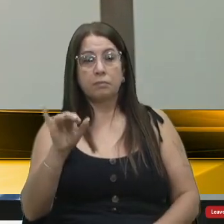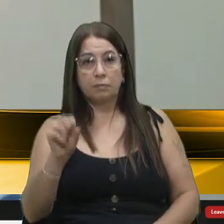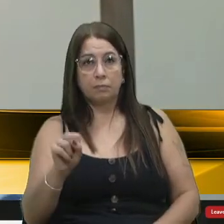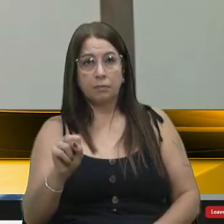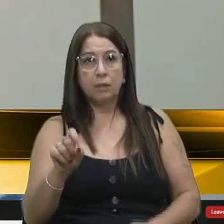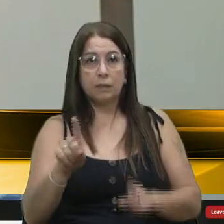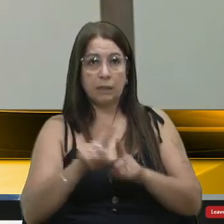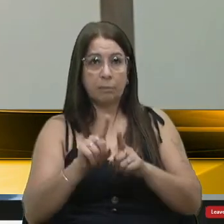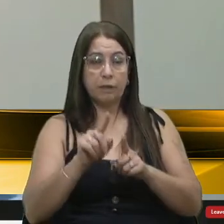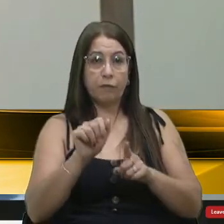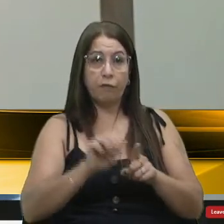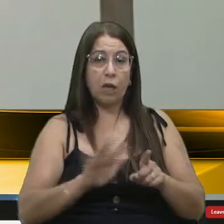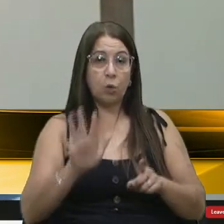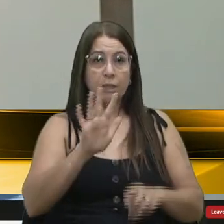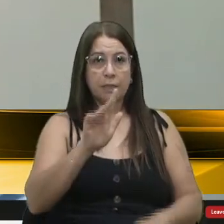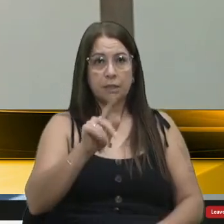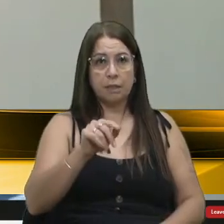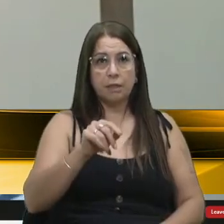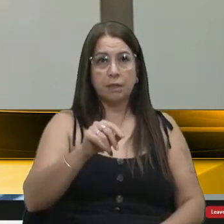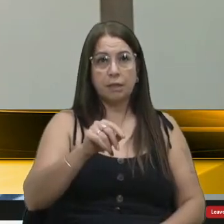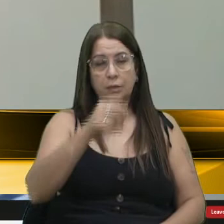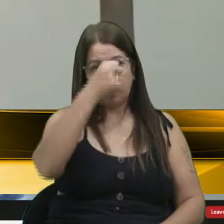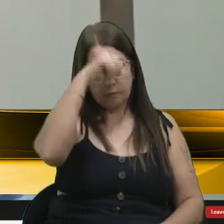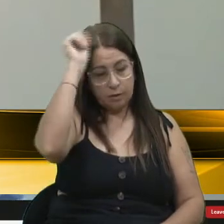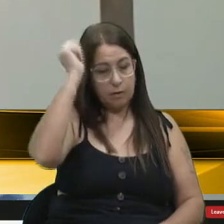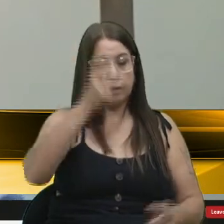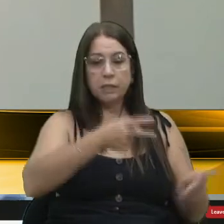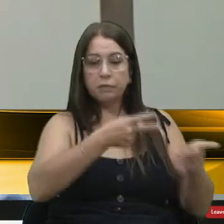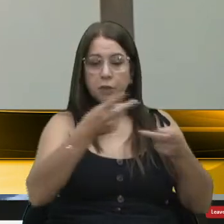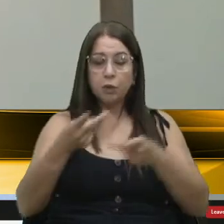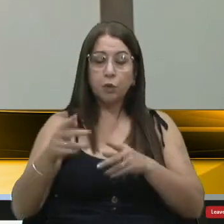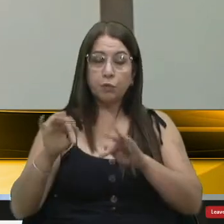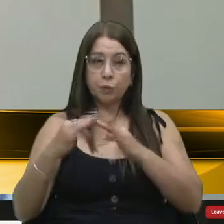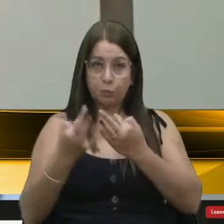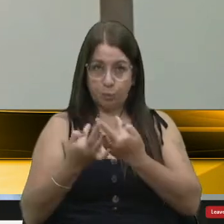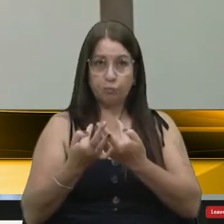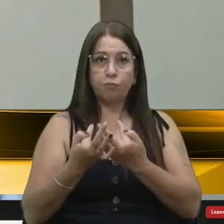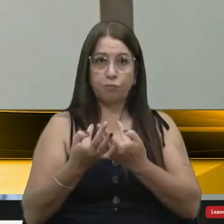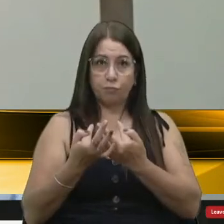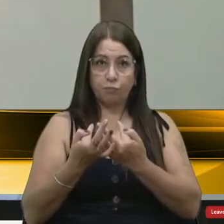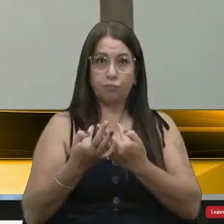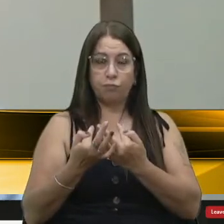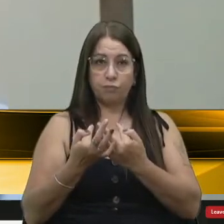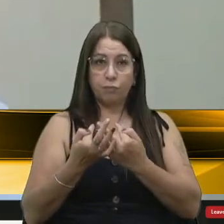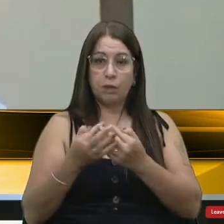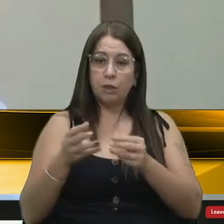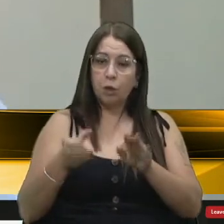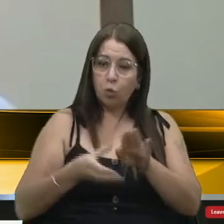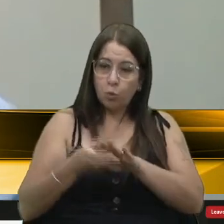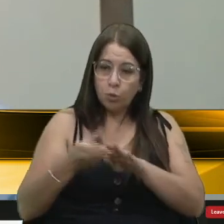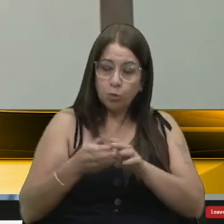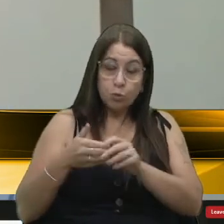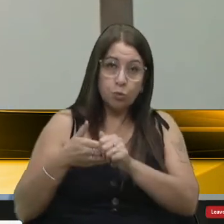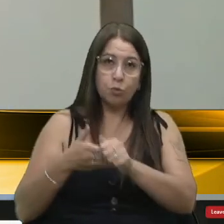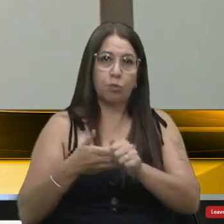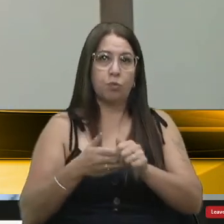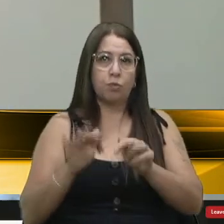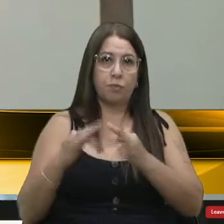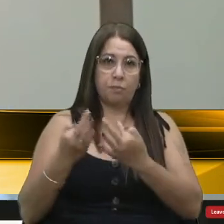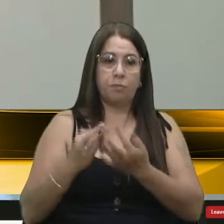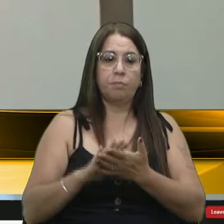Universidade de Caxias do Sul que visitou as famílias que orientou as famílias que